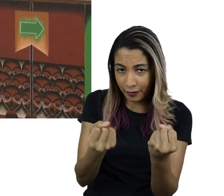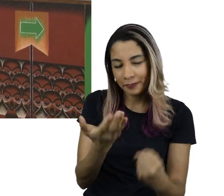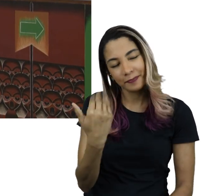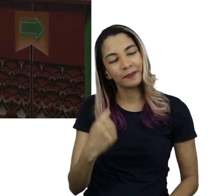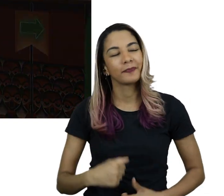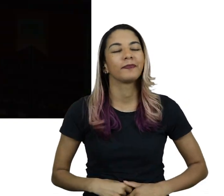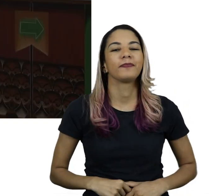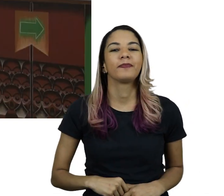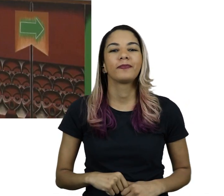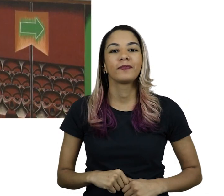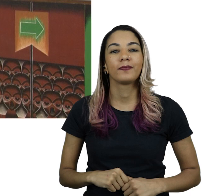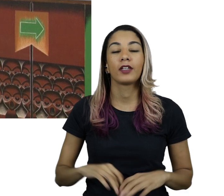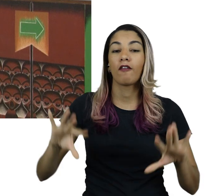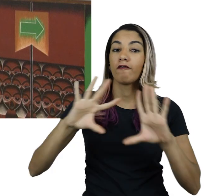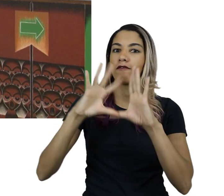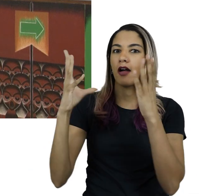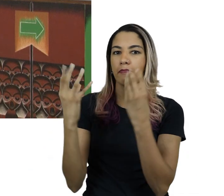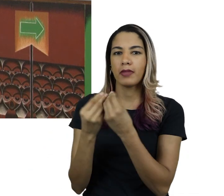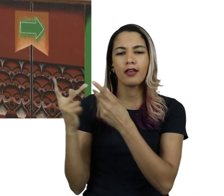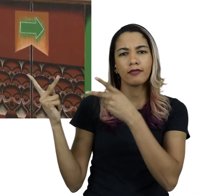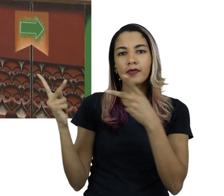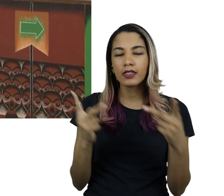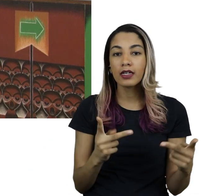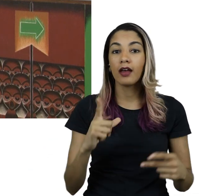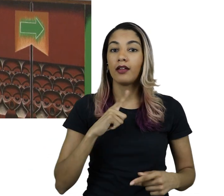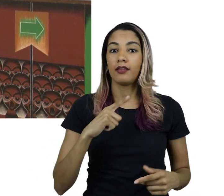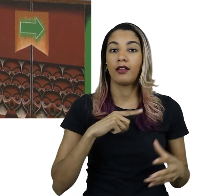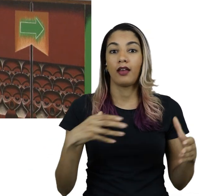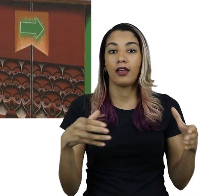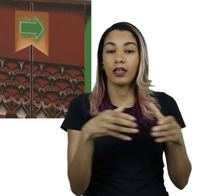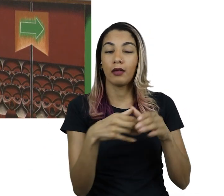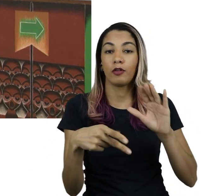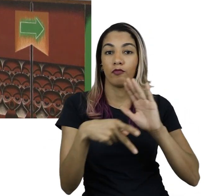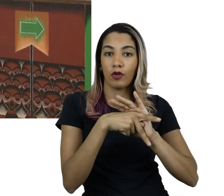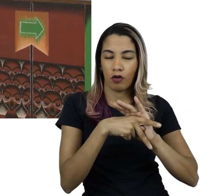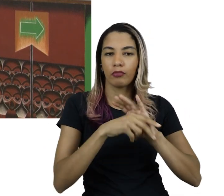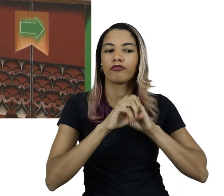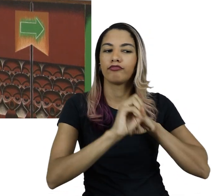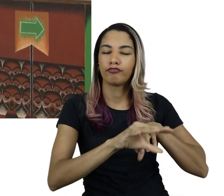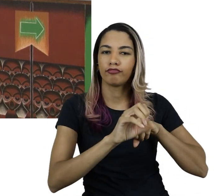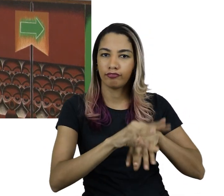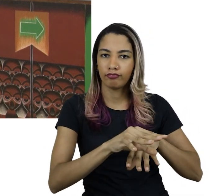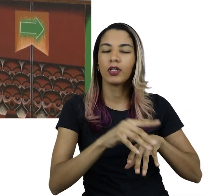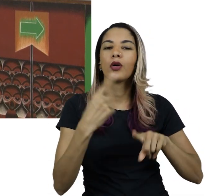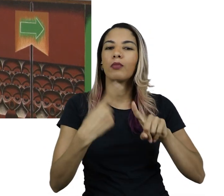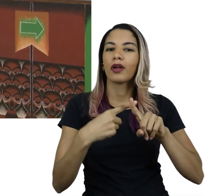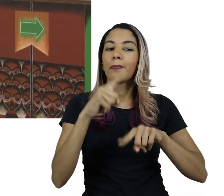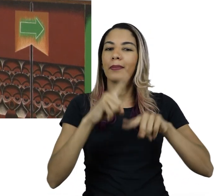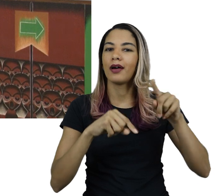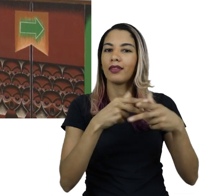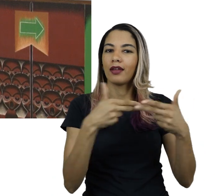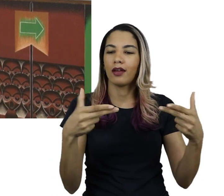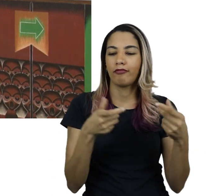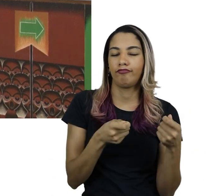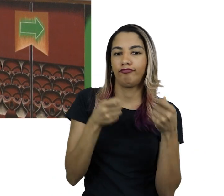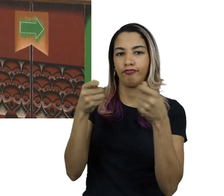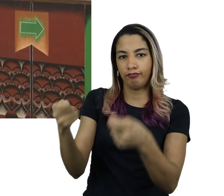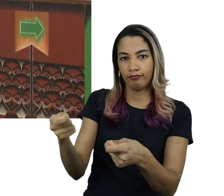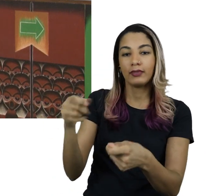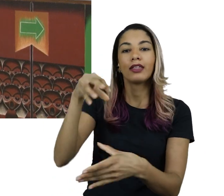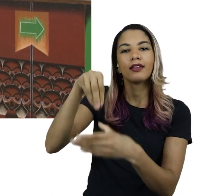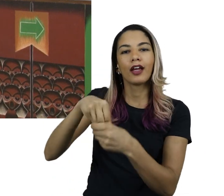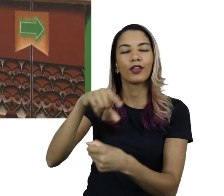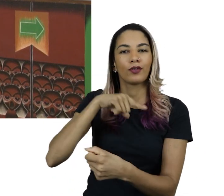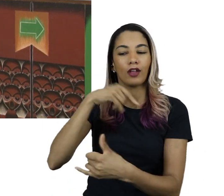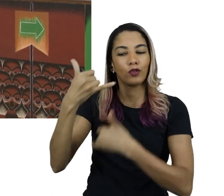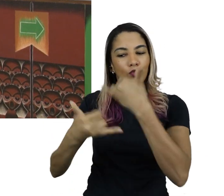Vamos conhecê-las? Assim que as famílias chegavam ao museu, eram recepcionadas pela equipe do educativo para a entrega de materiais do